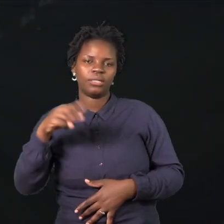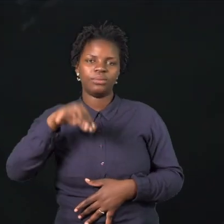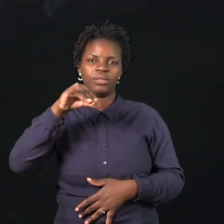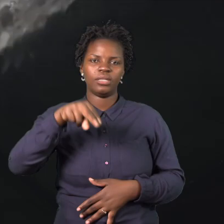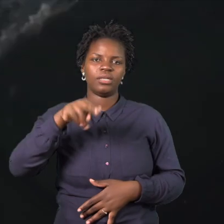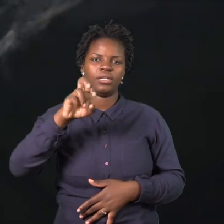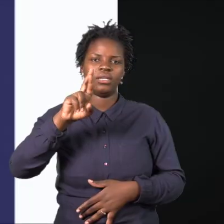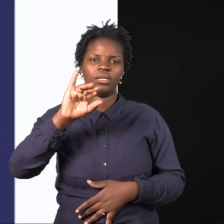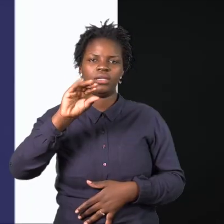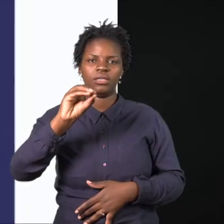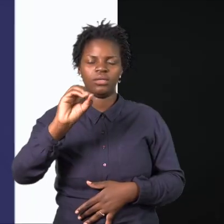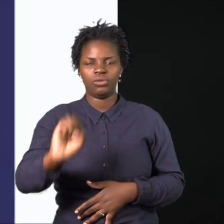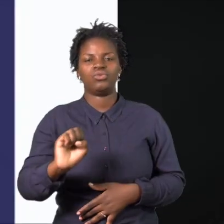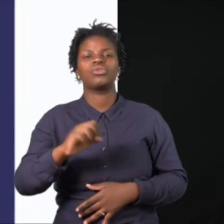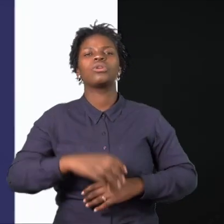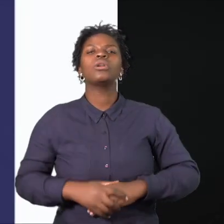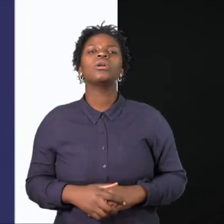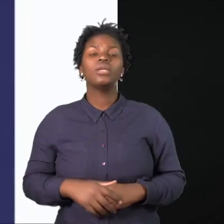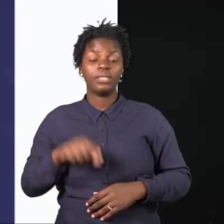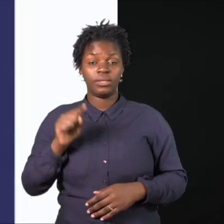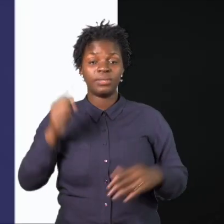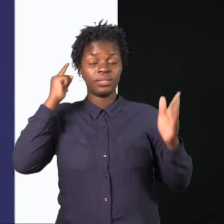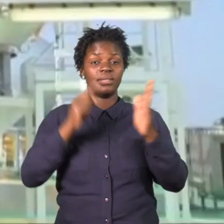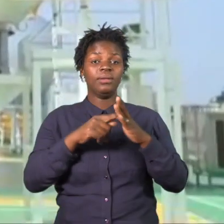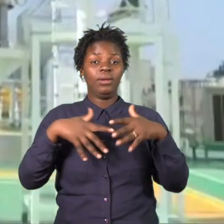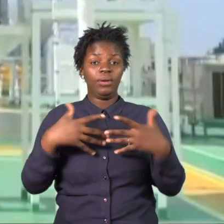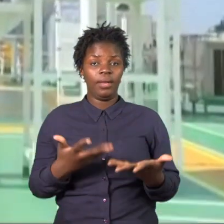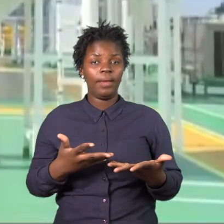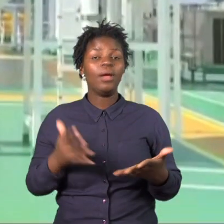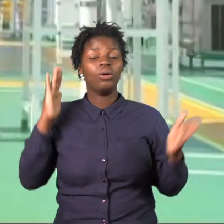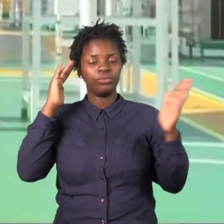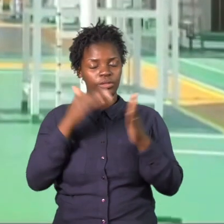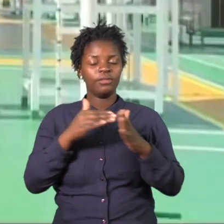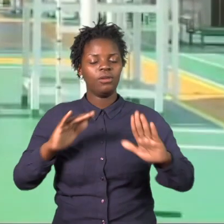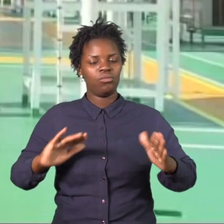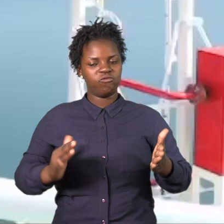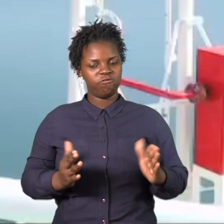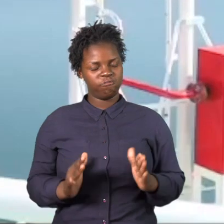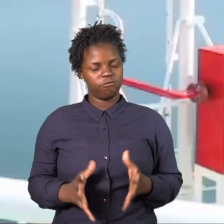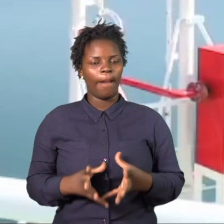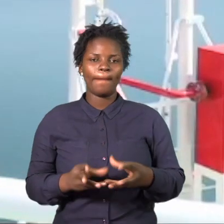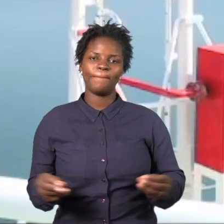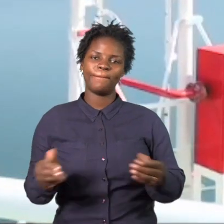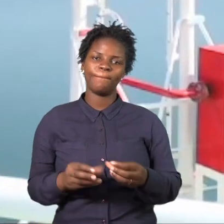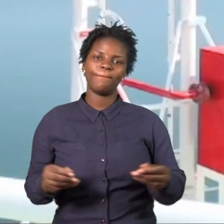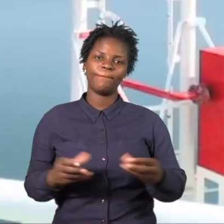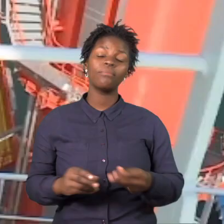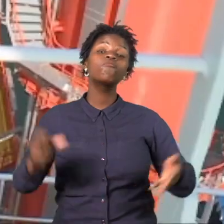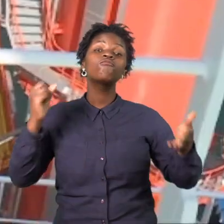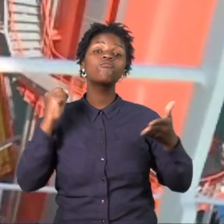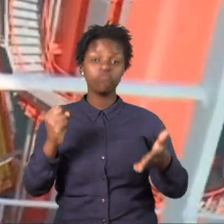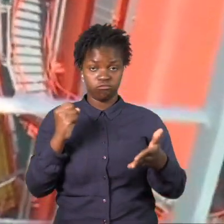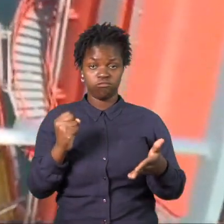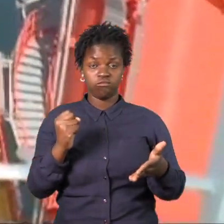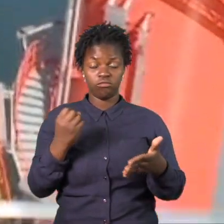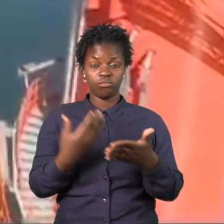recomendação do Centro de Integridade Pública, em termos práticos, a verificação da qualidade e da quantidade só será